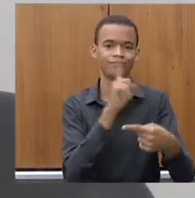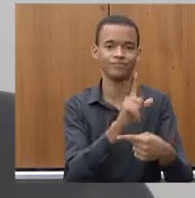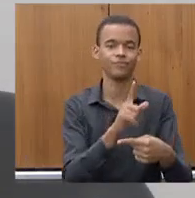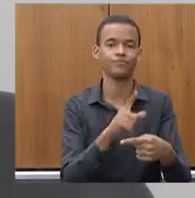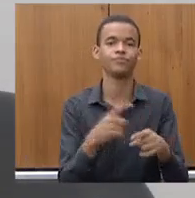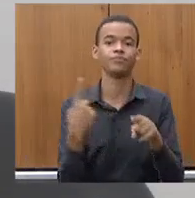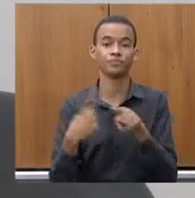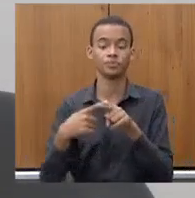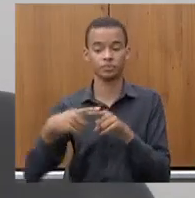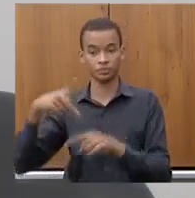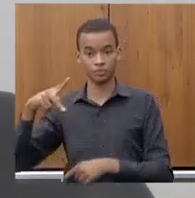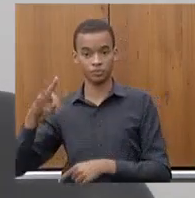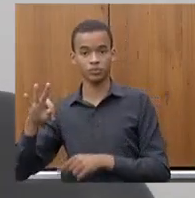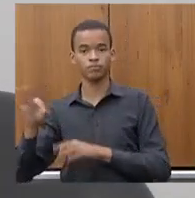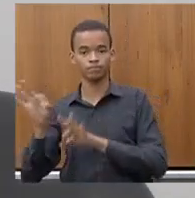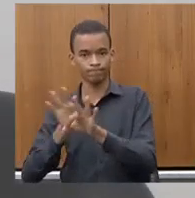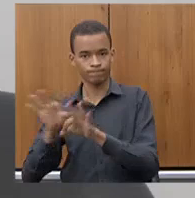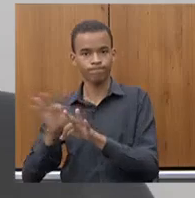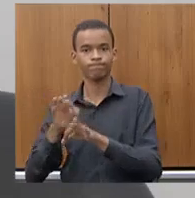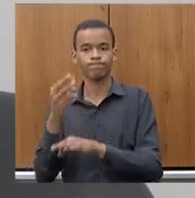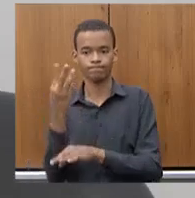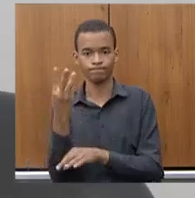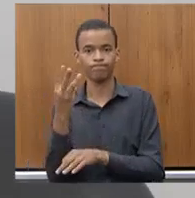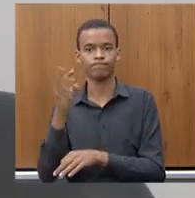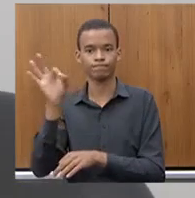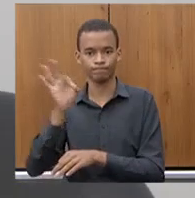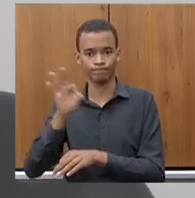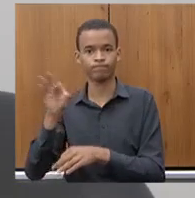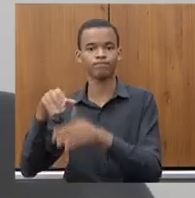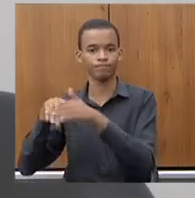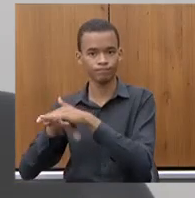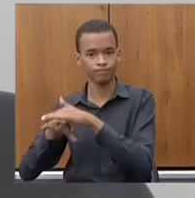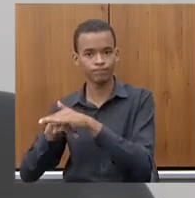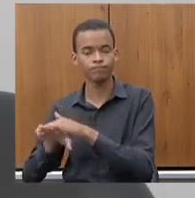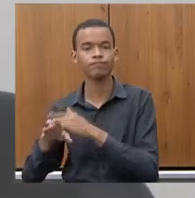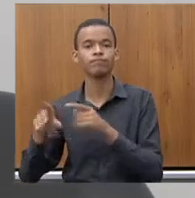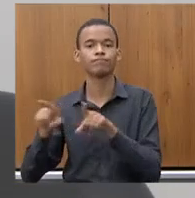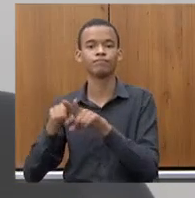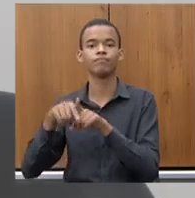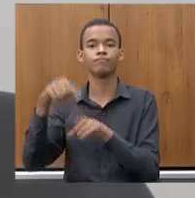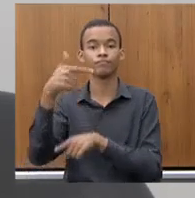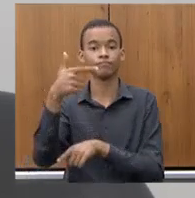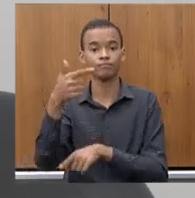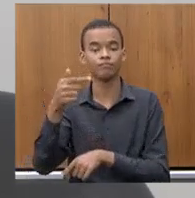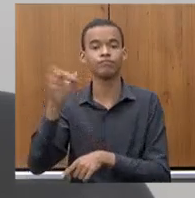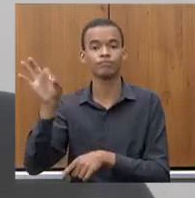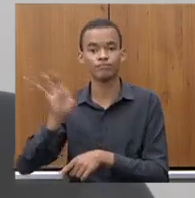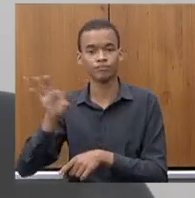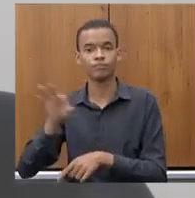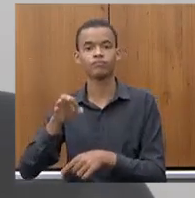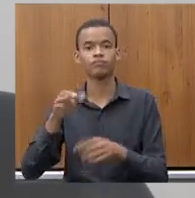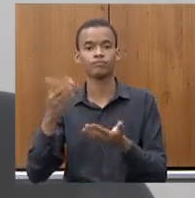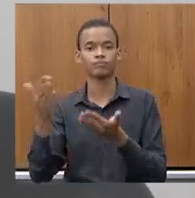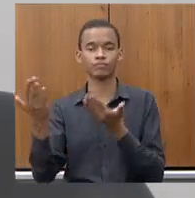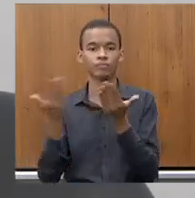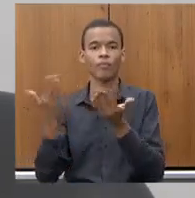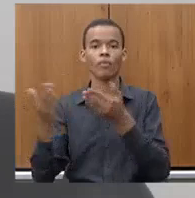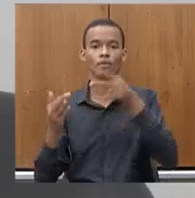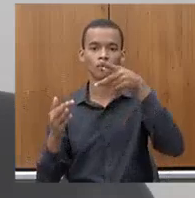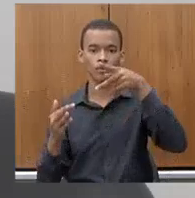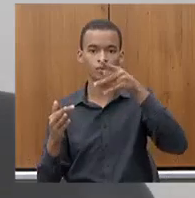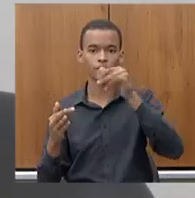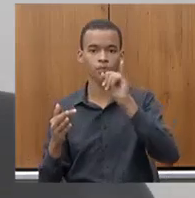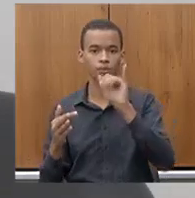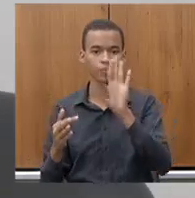% em termos nominais e relativos, em menos 27% em proporção ao PIB, o que demonstrou o